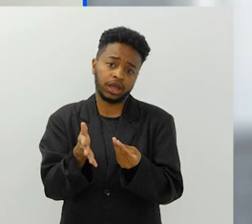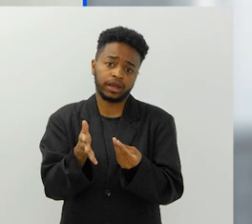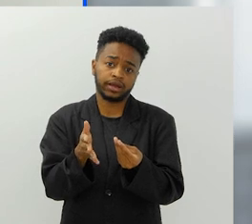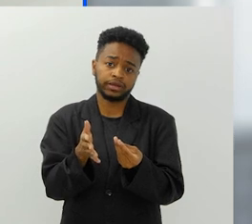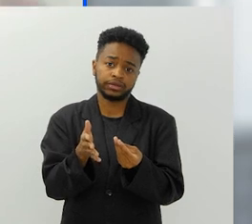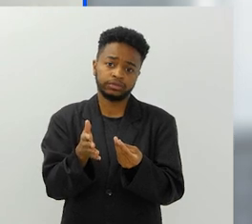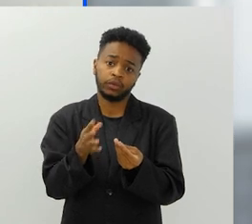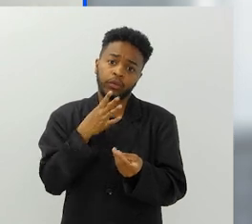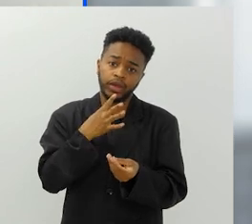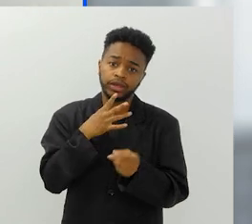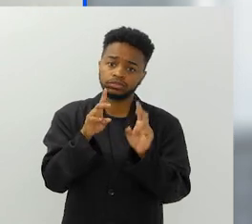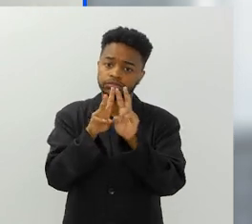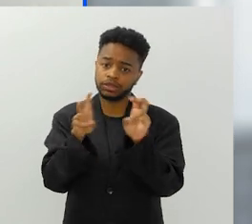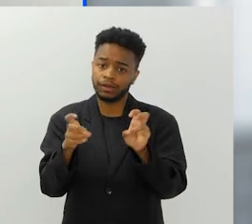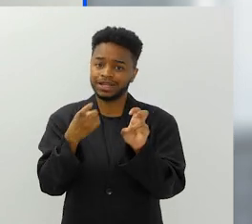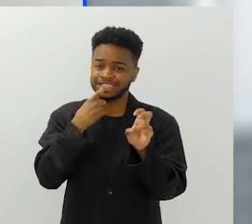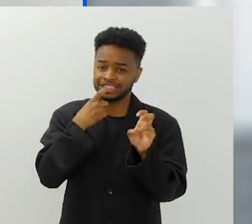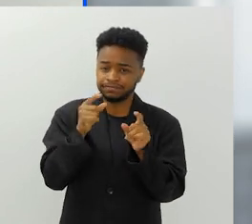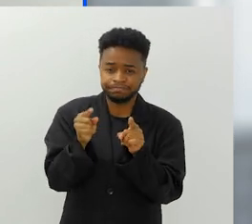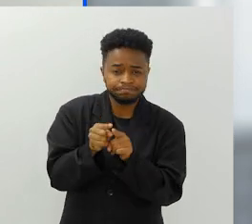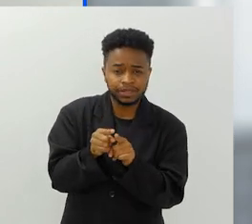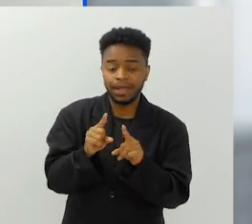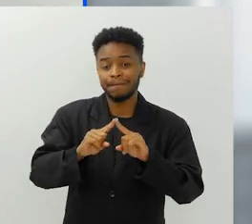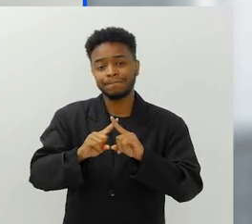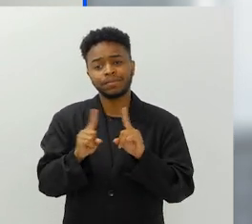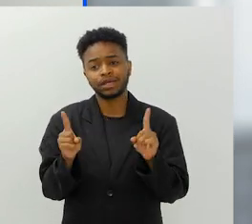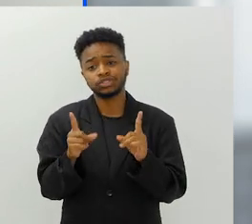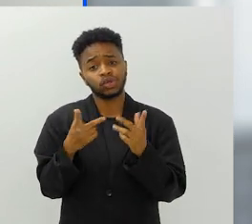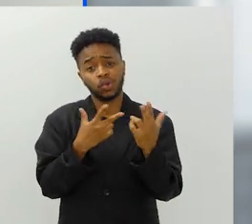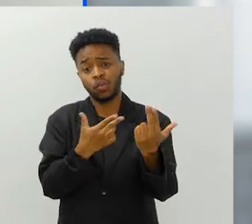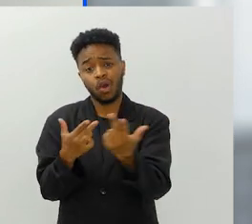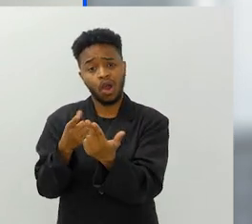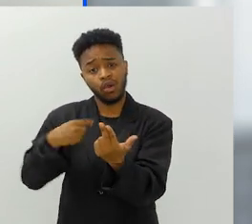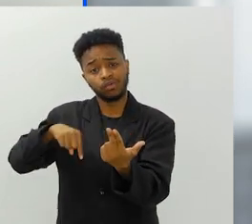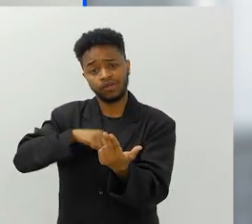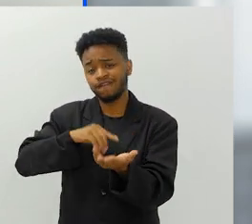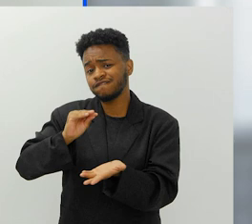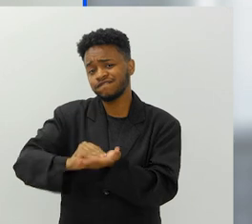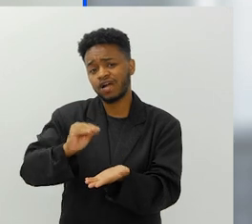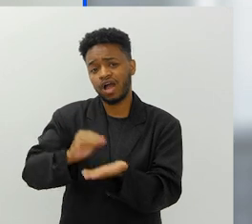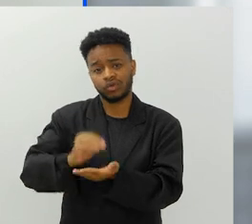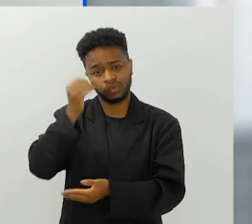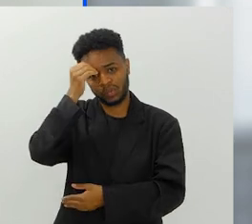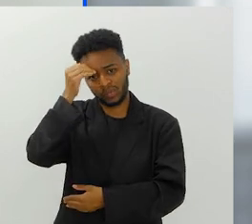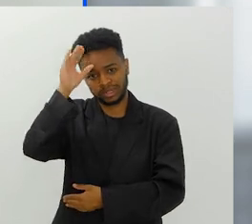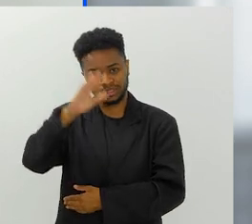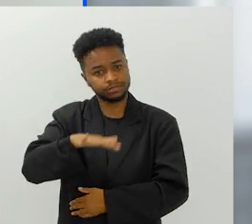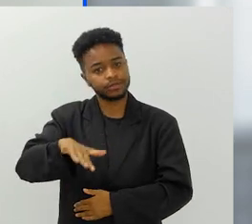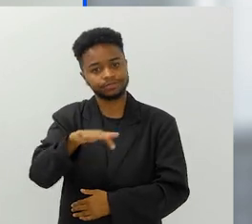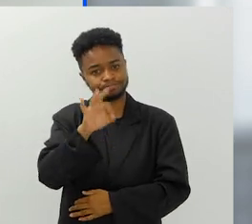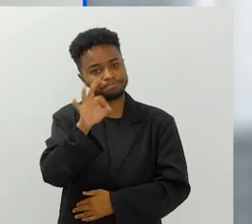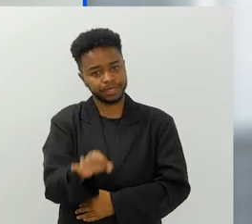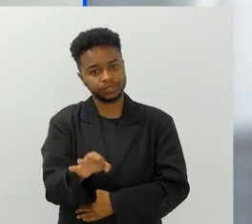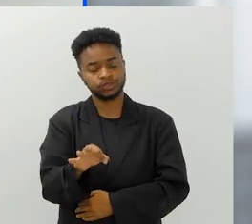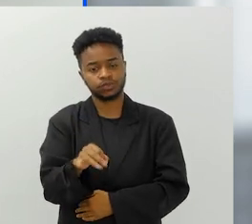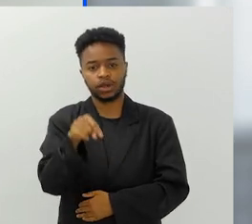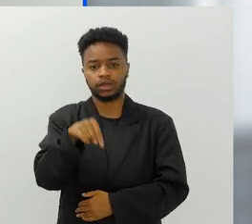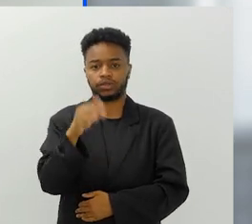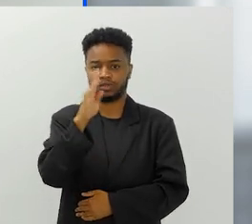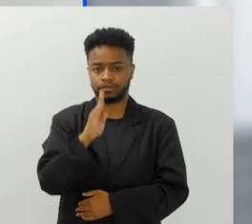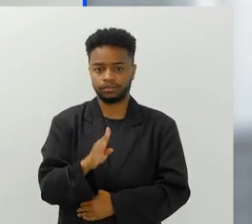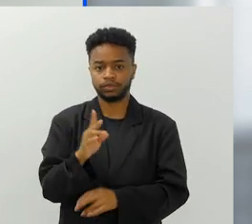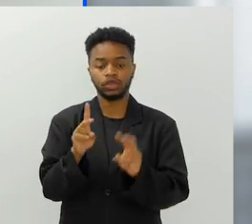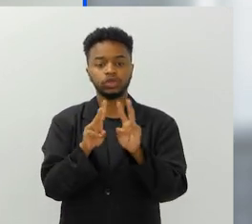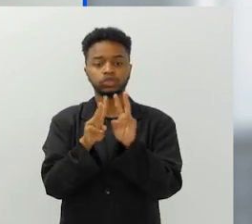já ouviram falar do problema do plástico, mas na verdade, como todos nós, falta muito conhecimento no geral, realmente, do